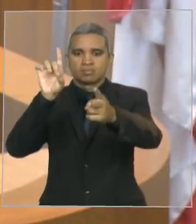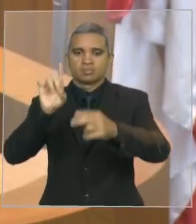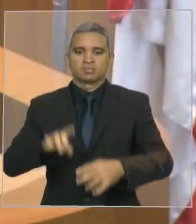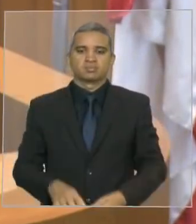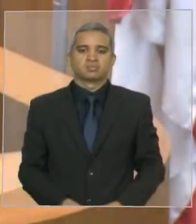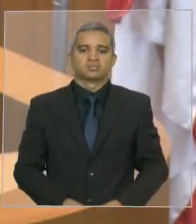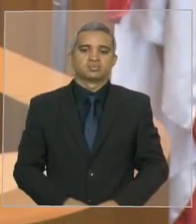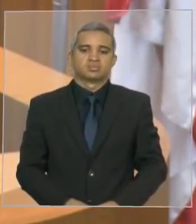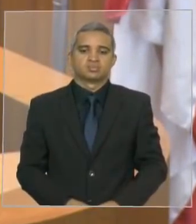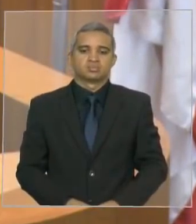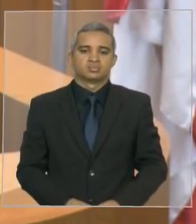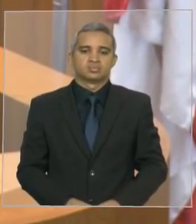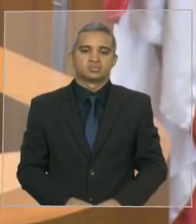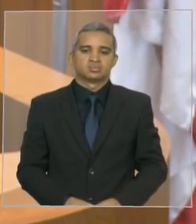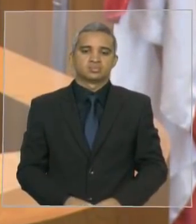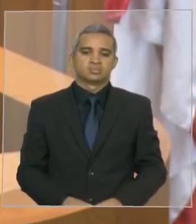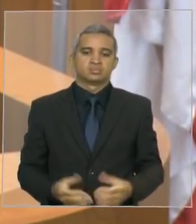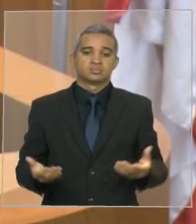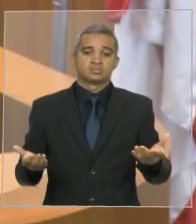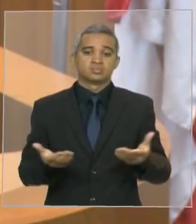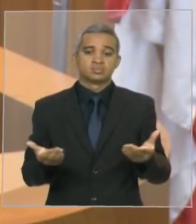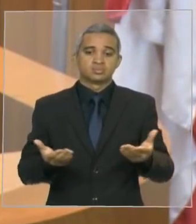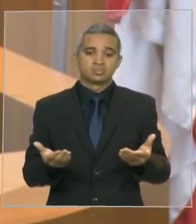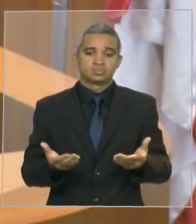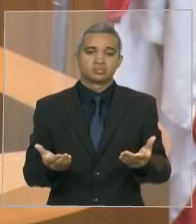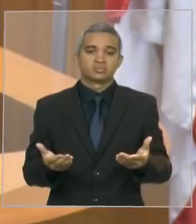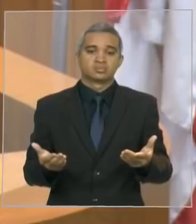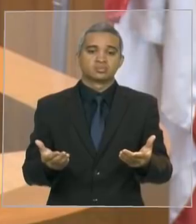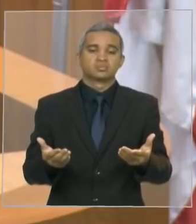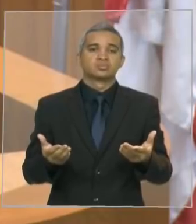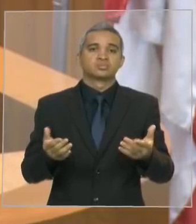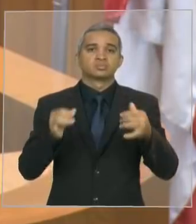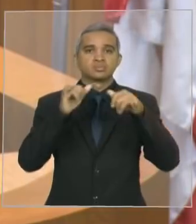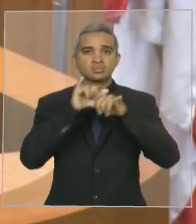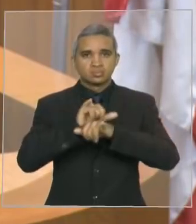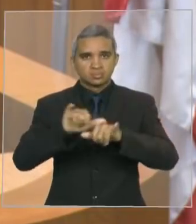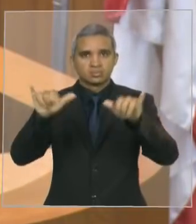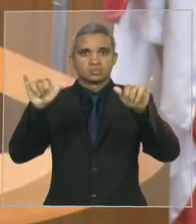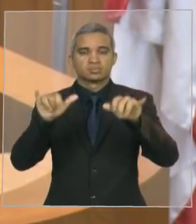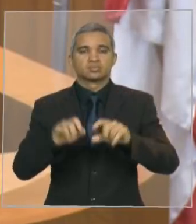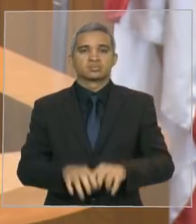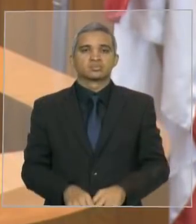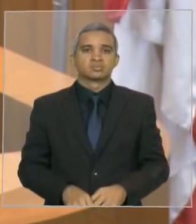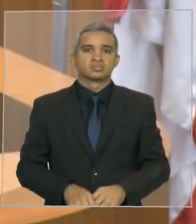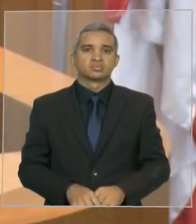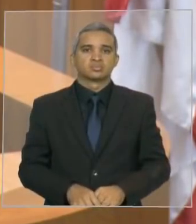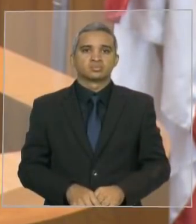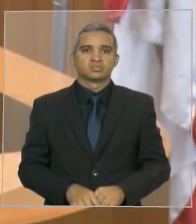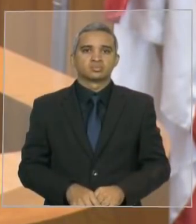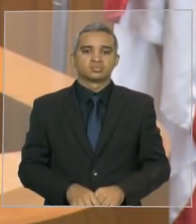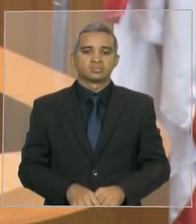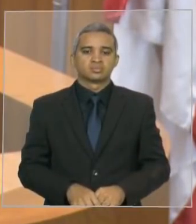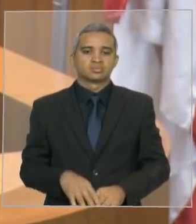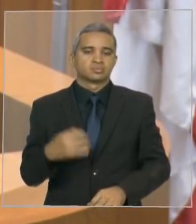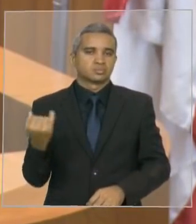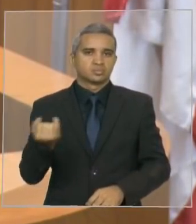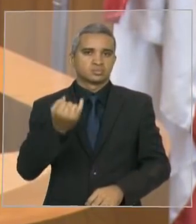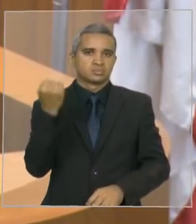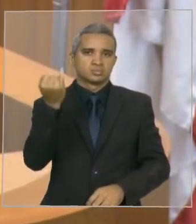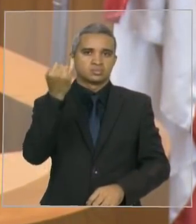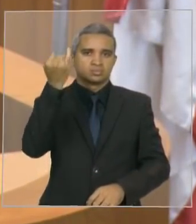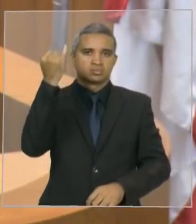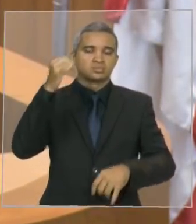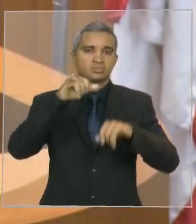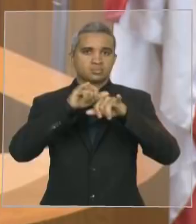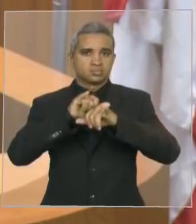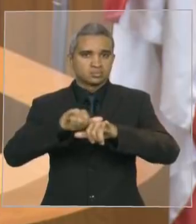gostaria de trazer aqui hoje notícias de benefícios, notícias de ações